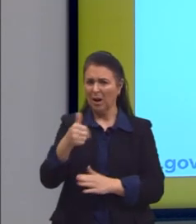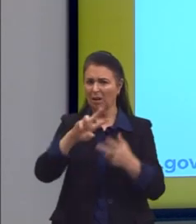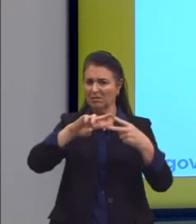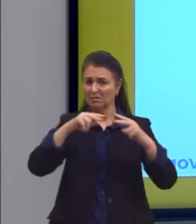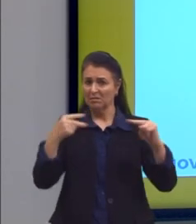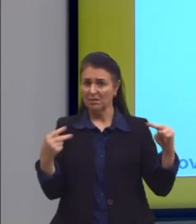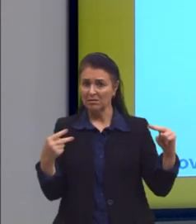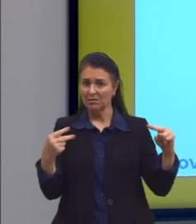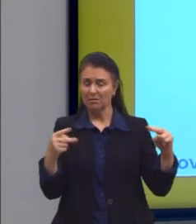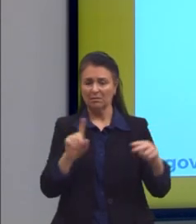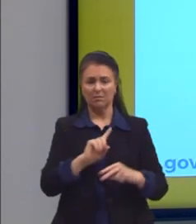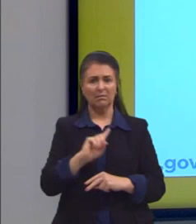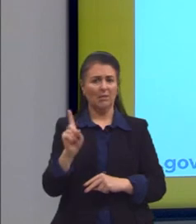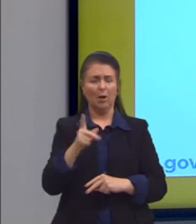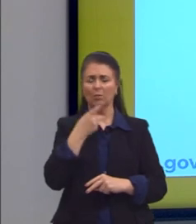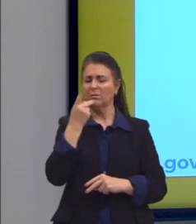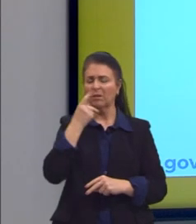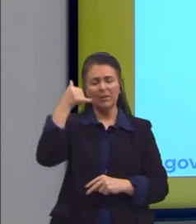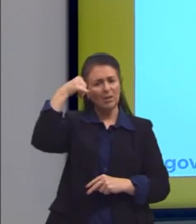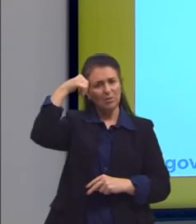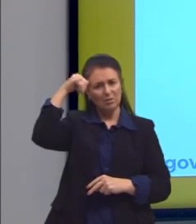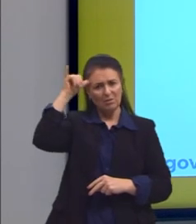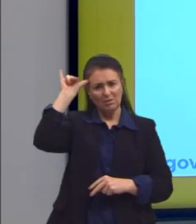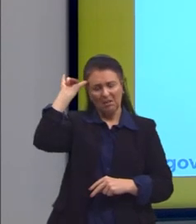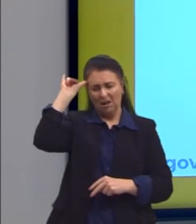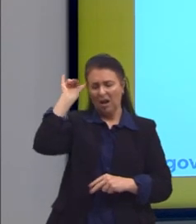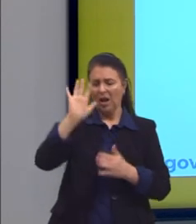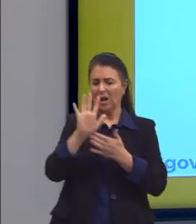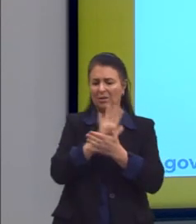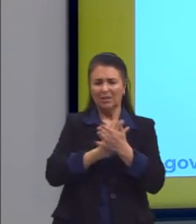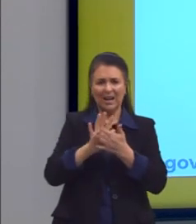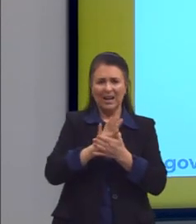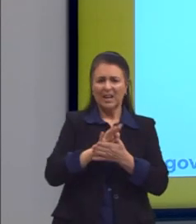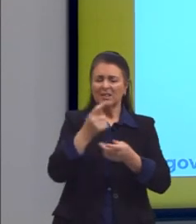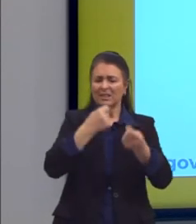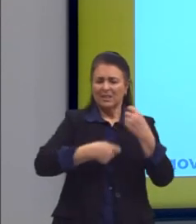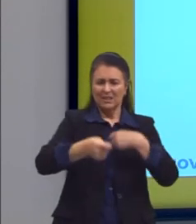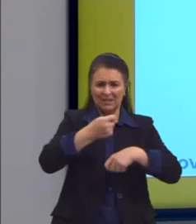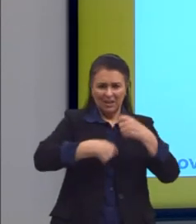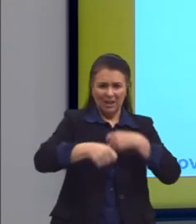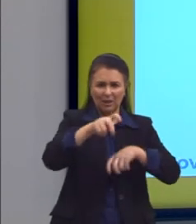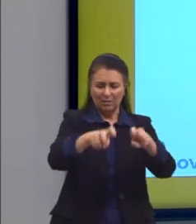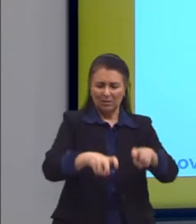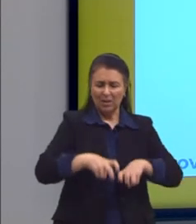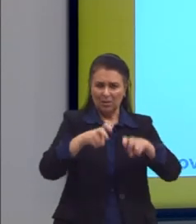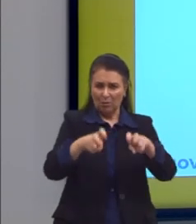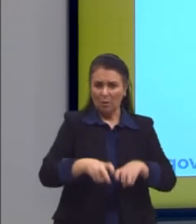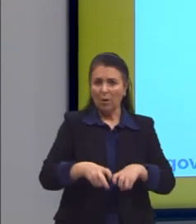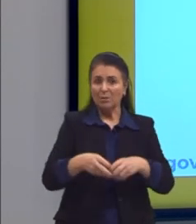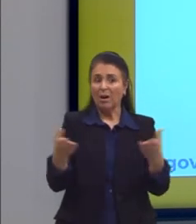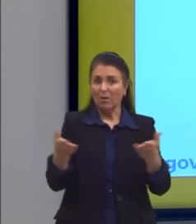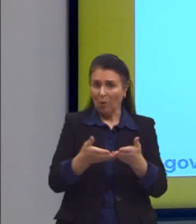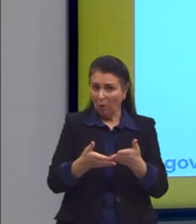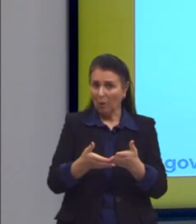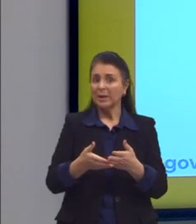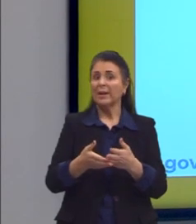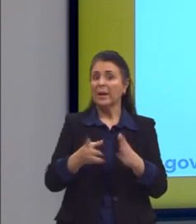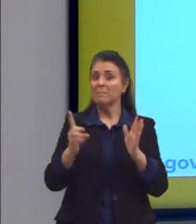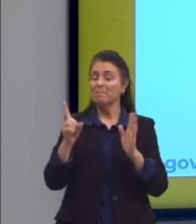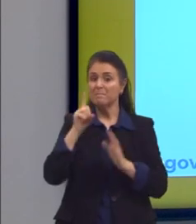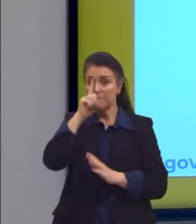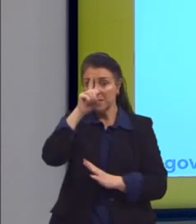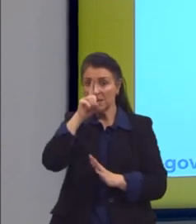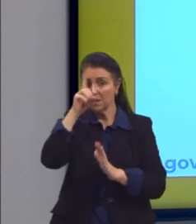não. Não está falando de gado, isso tem a ver com agronegócio que muitas vezes coloca os povos indígenas em perigo. Então,